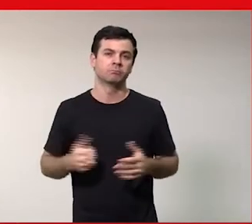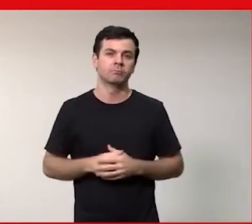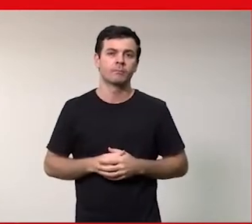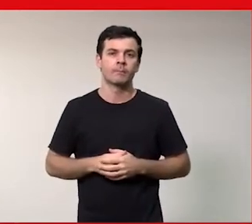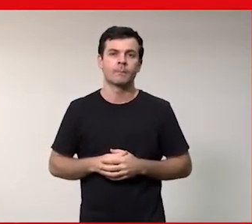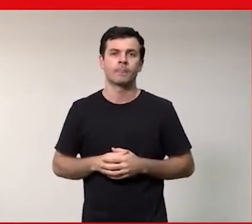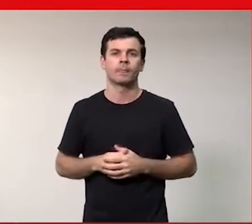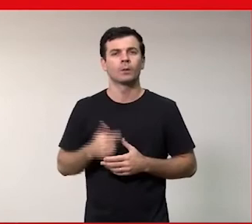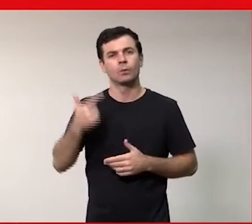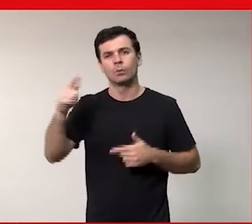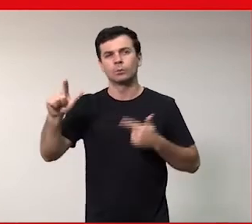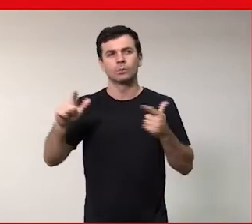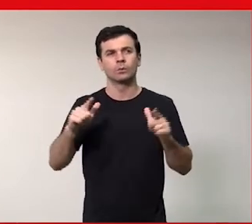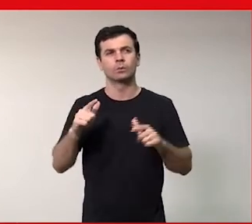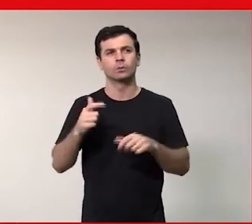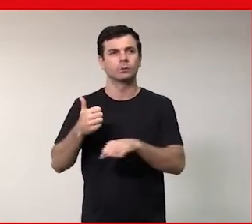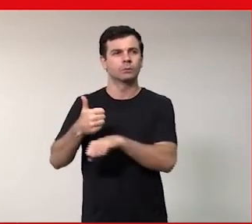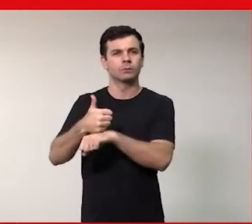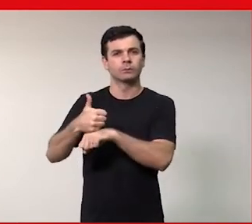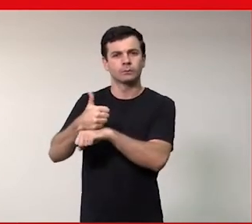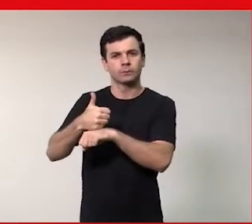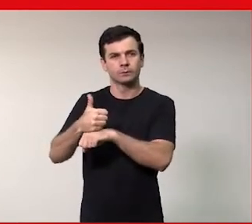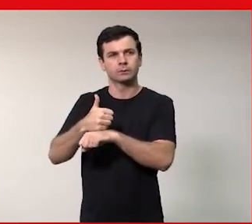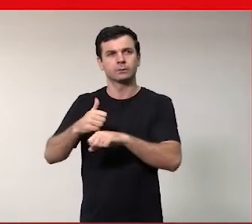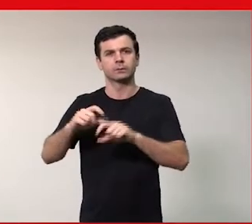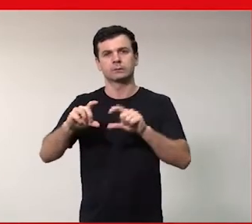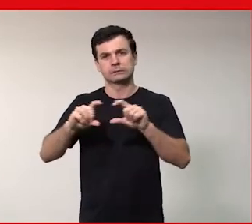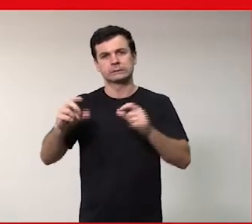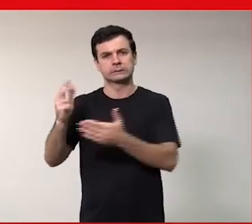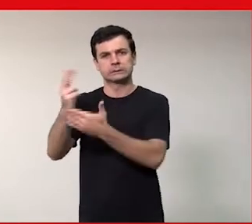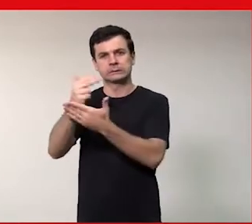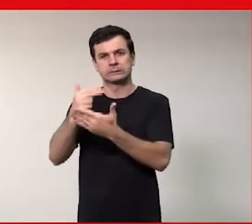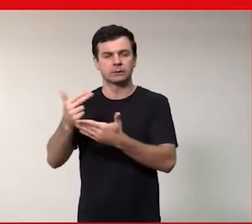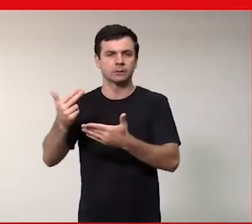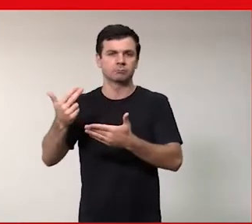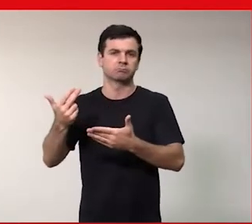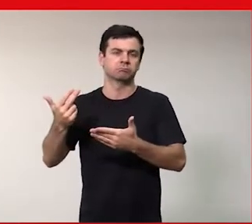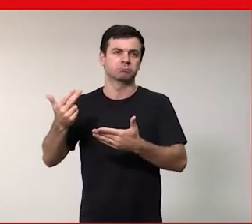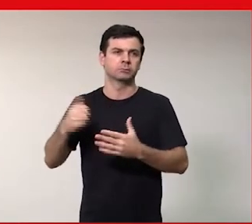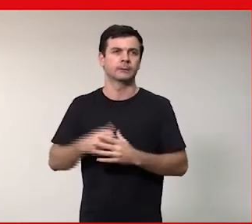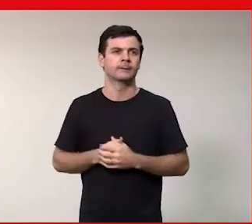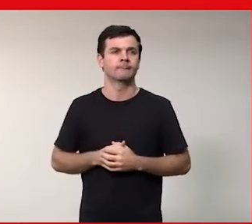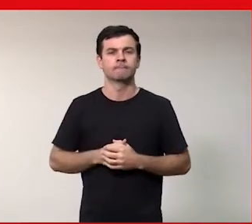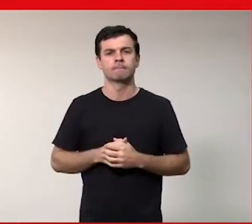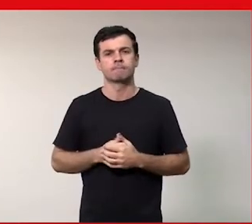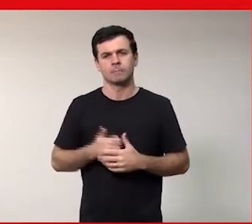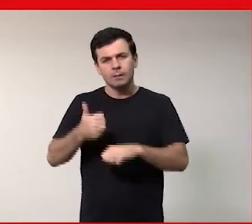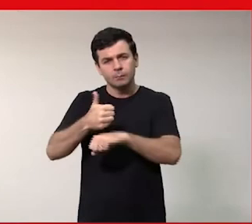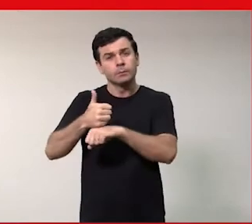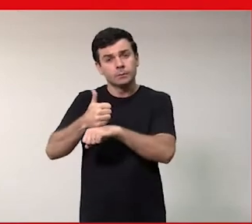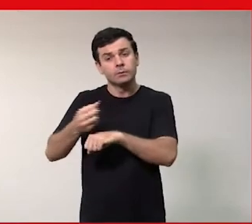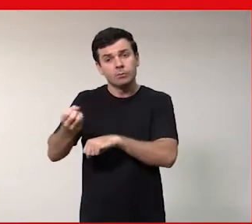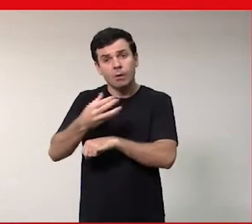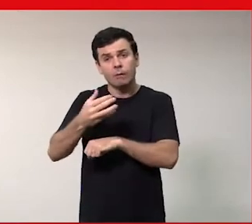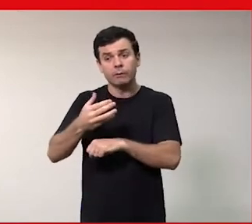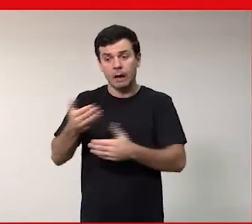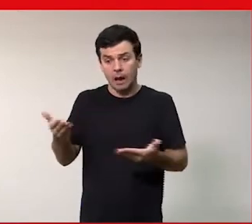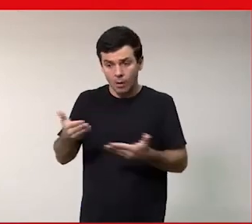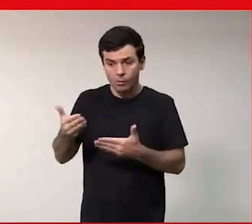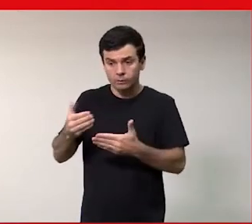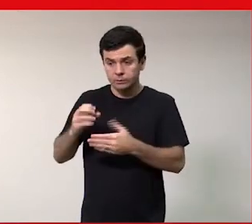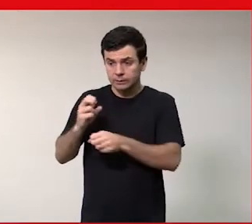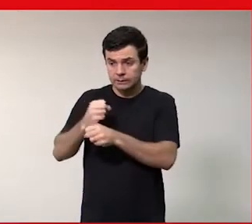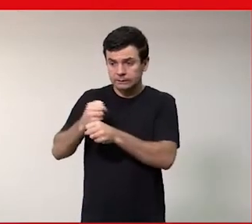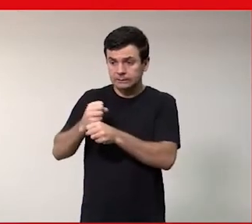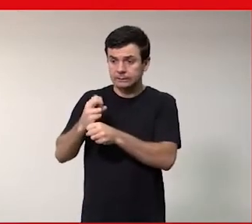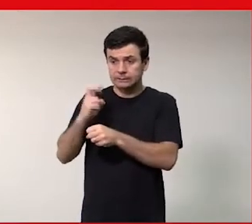UX né interface designer e as novas profissões daqui a cinco anos sei lá o que vão ser